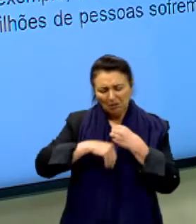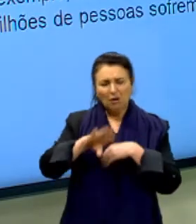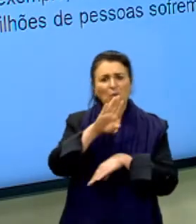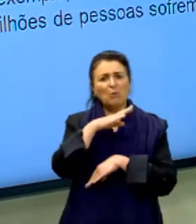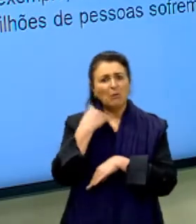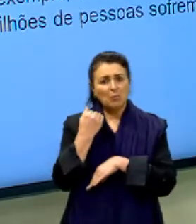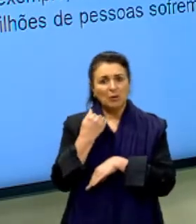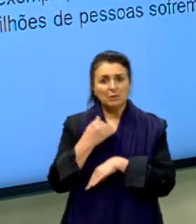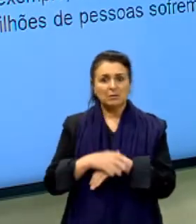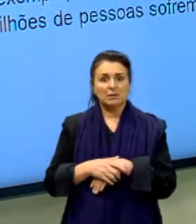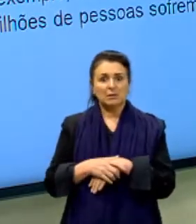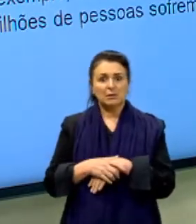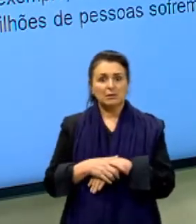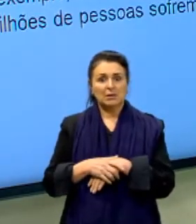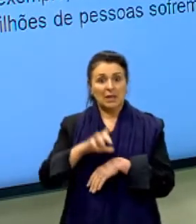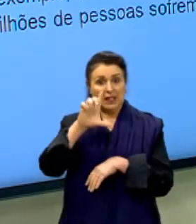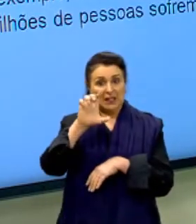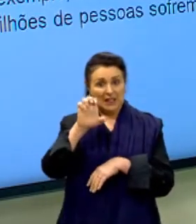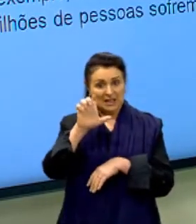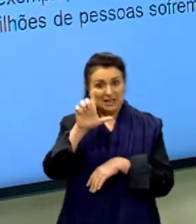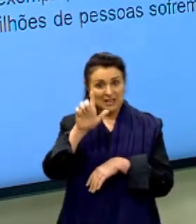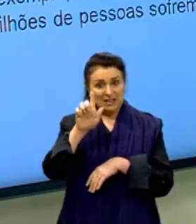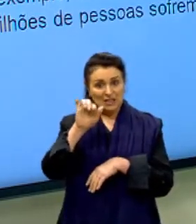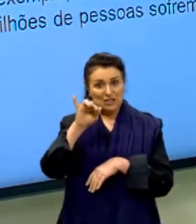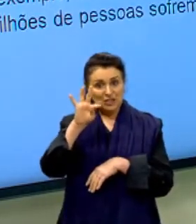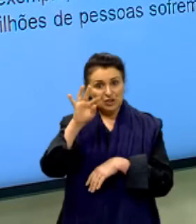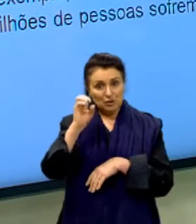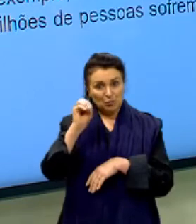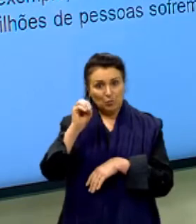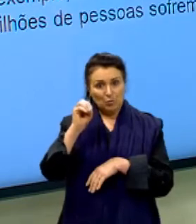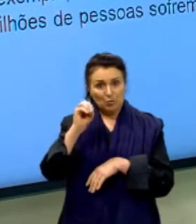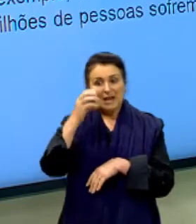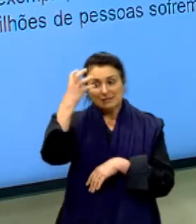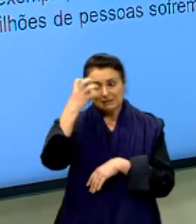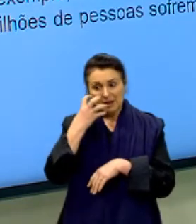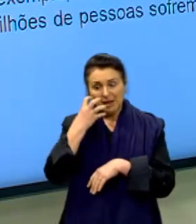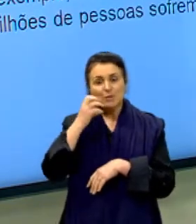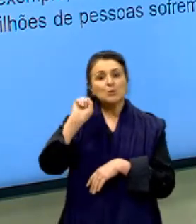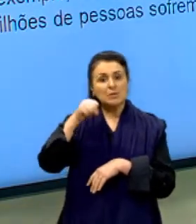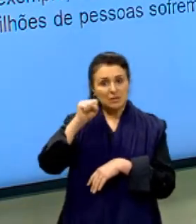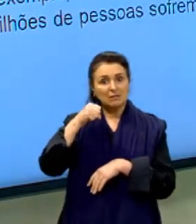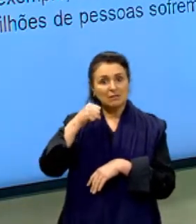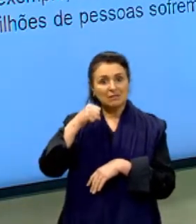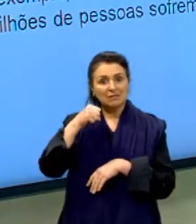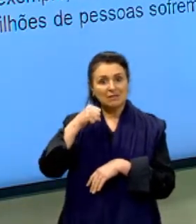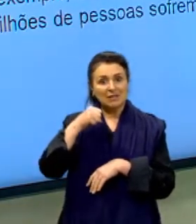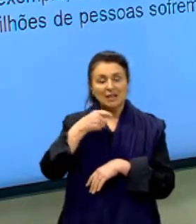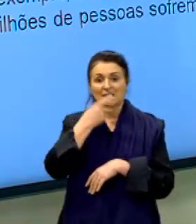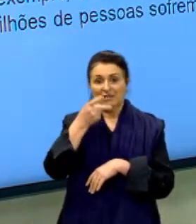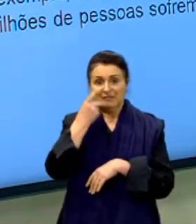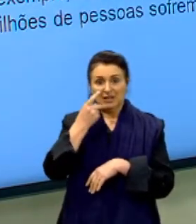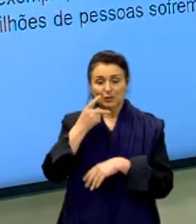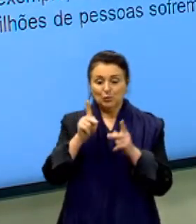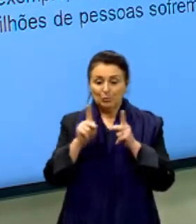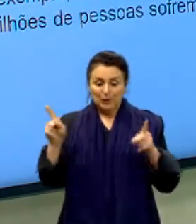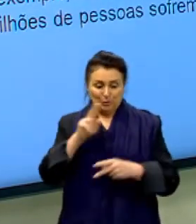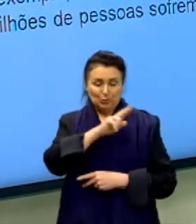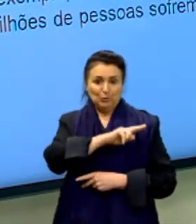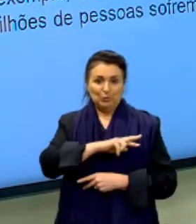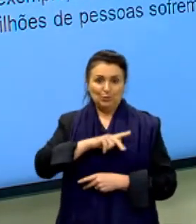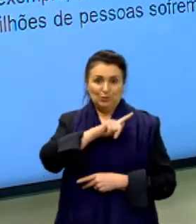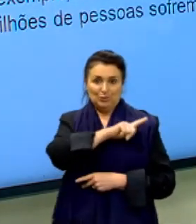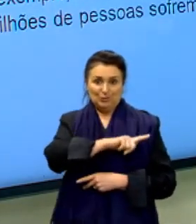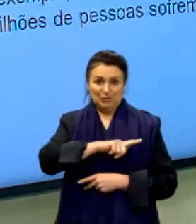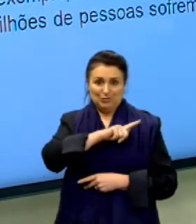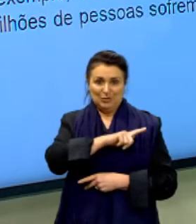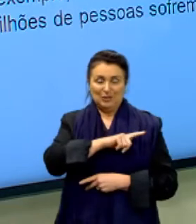É legítimo? É, porque ela está falando sobre a segunda geração do romantismo, tá? Que foi aquela geração do mal do